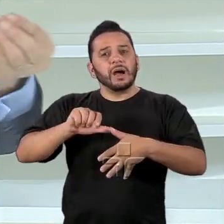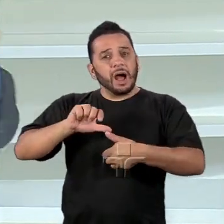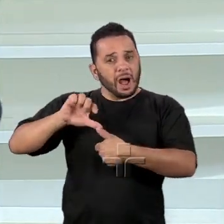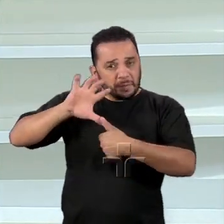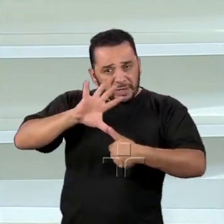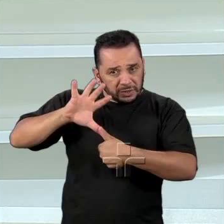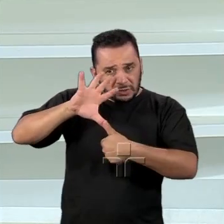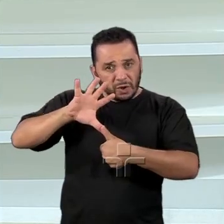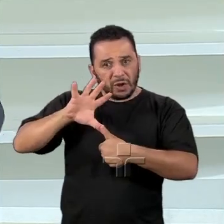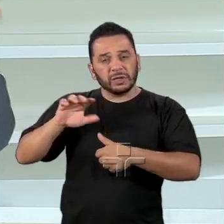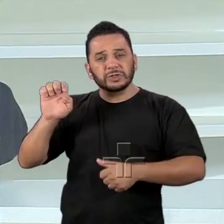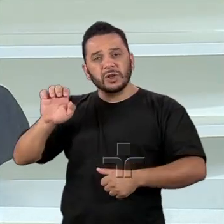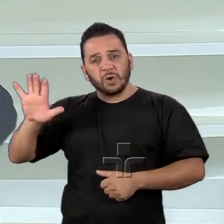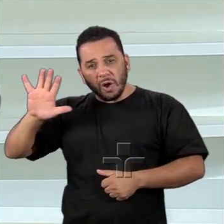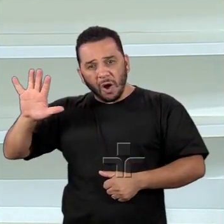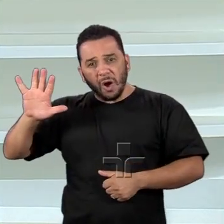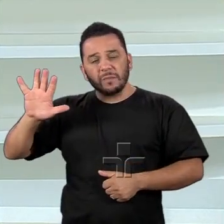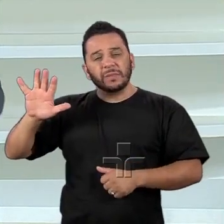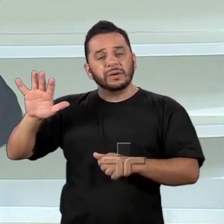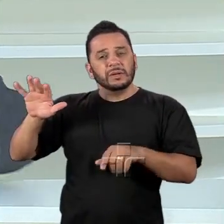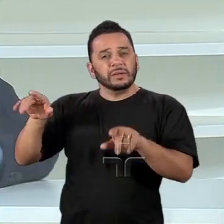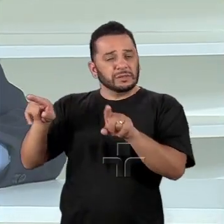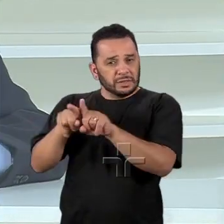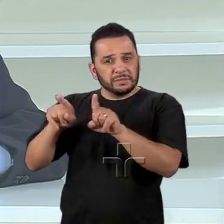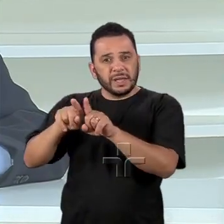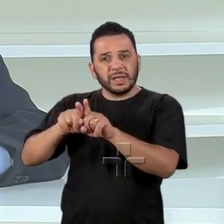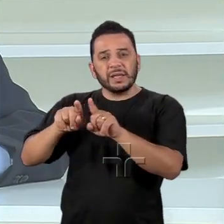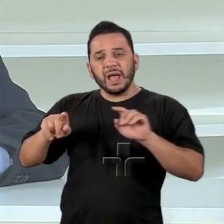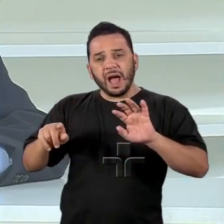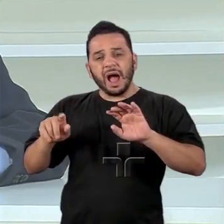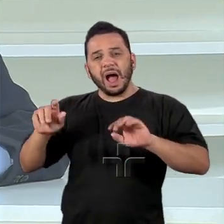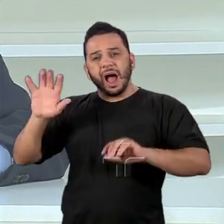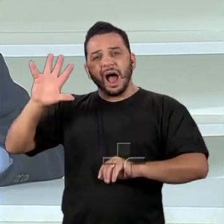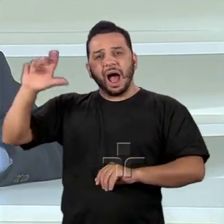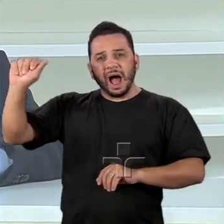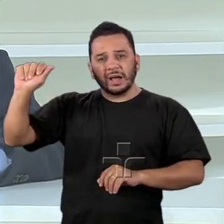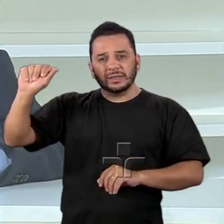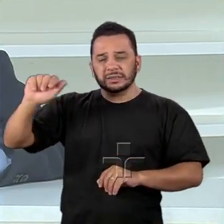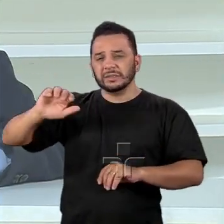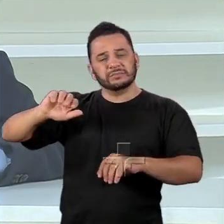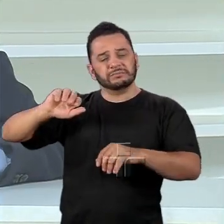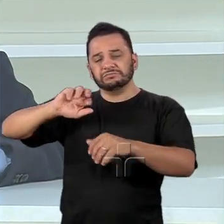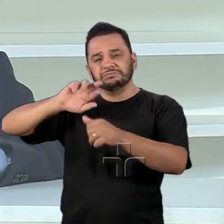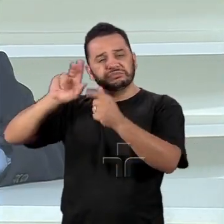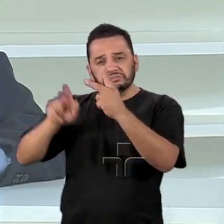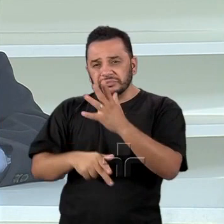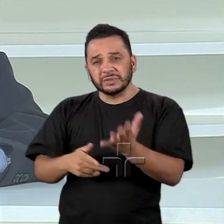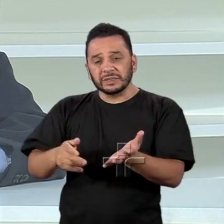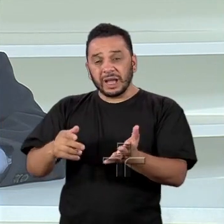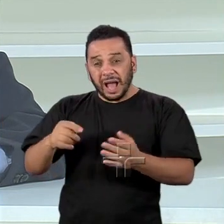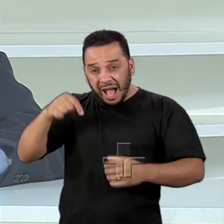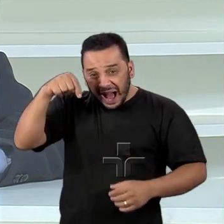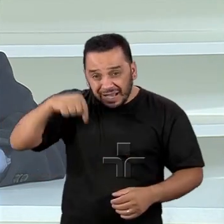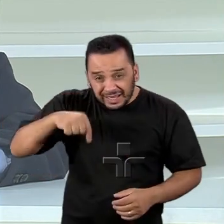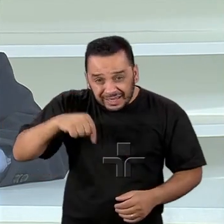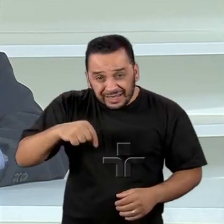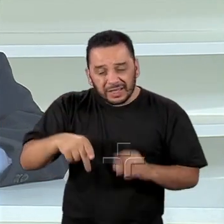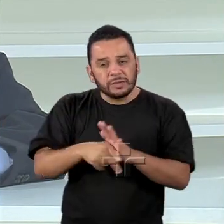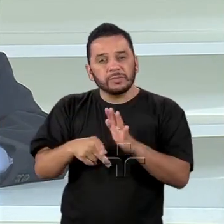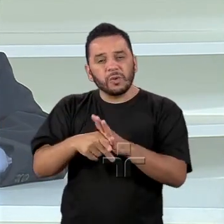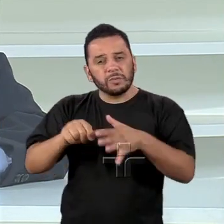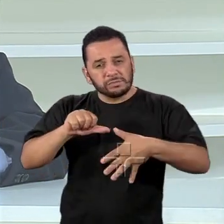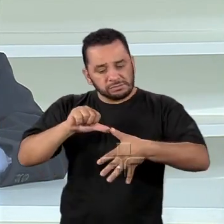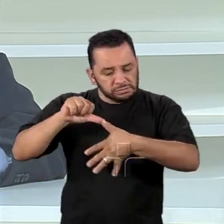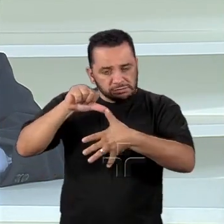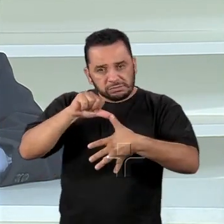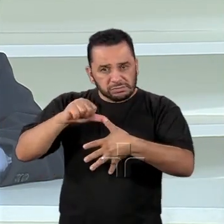com a China, com o TPP, lá o Trans-Pacific Partnership. Aqui na América Latina, sobretudo na América do Sul, que